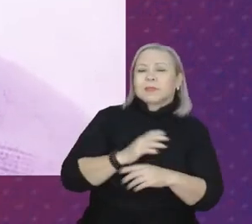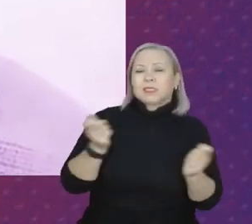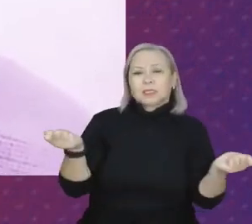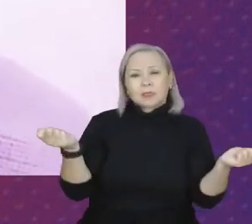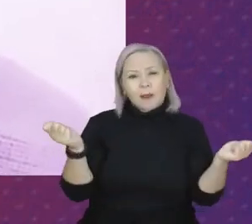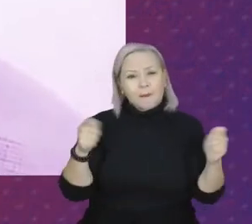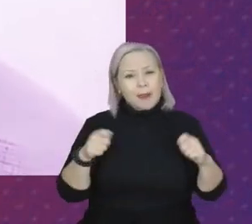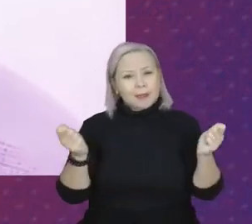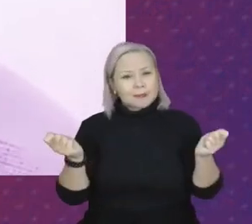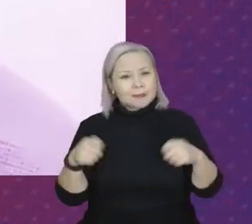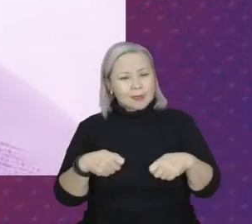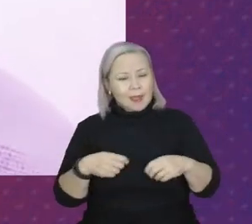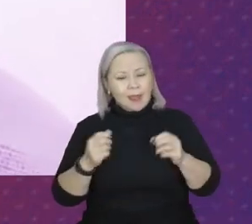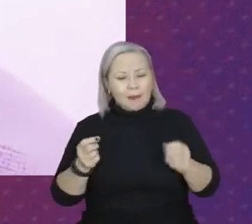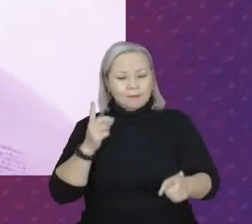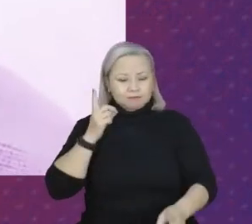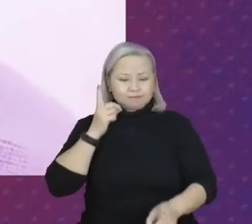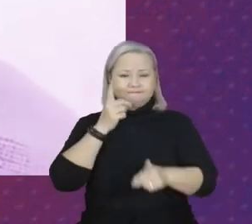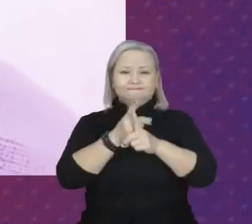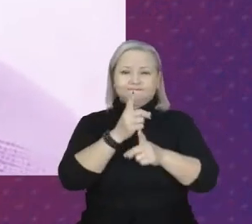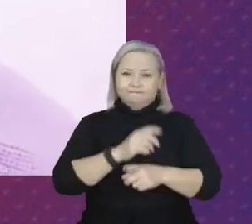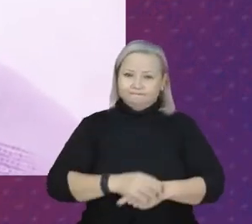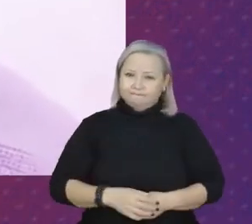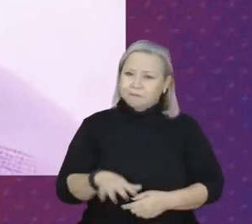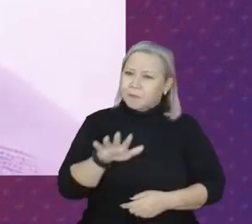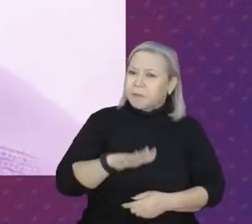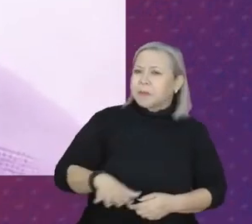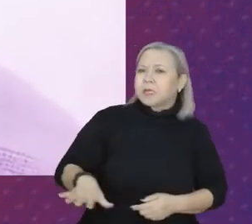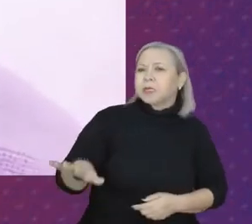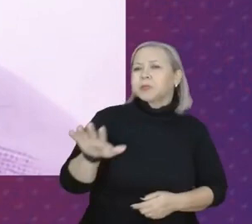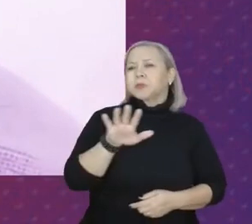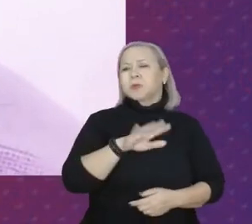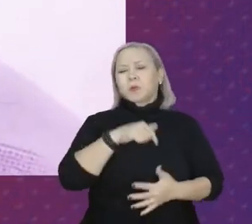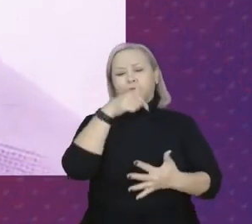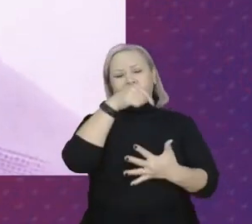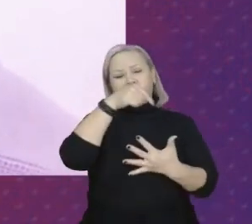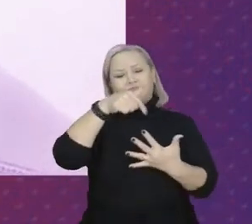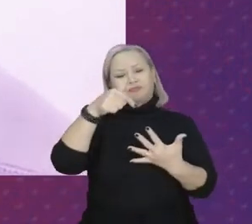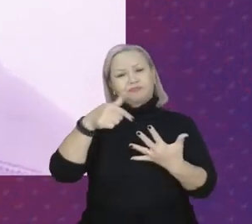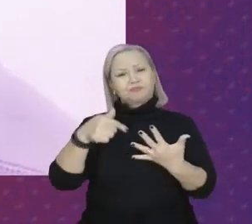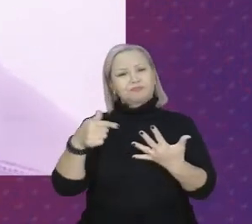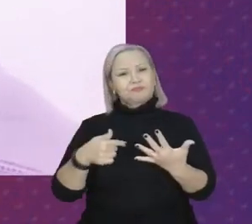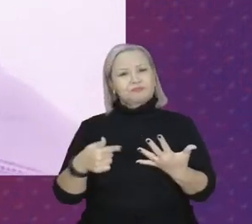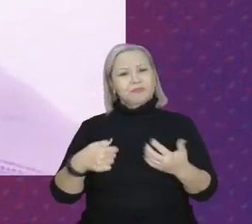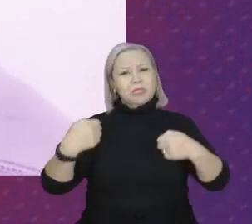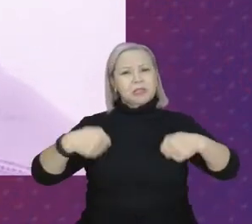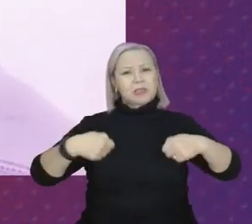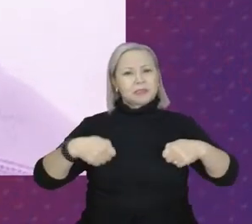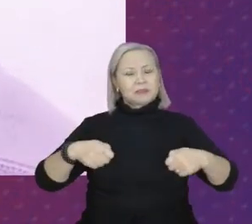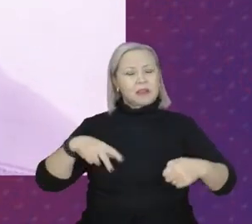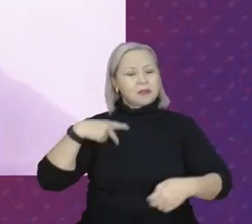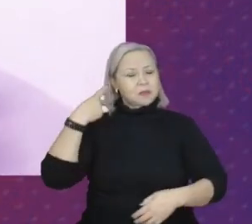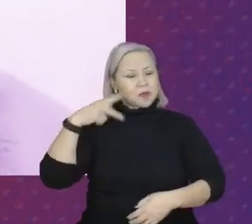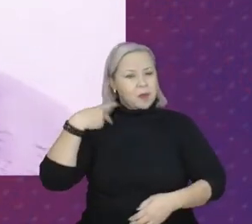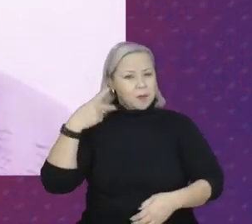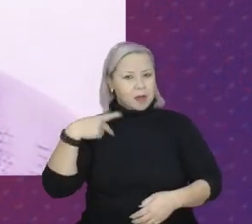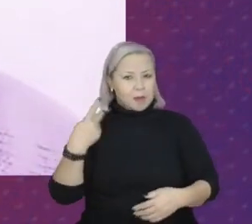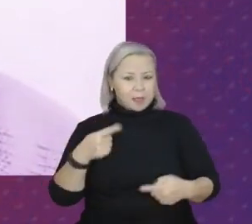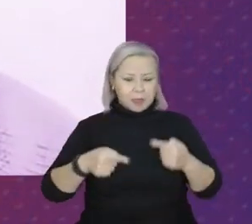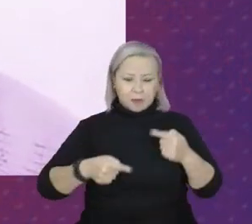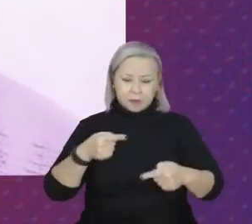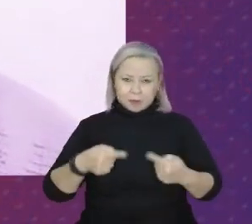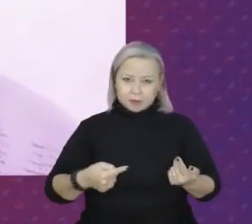para atender a todos os esquisitos de uma parlamentar. Mas é a